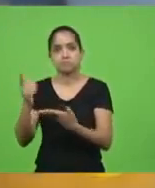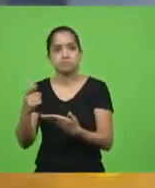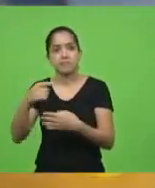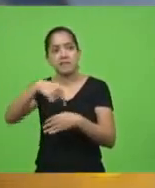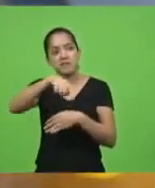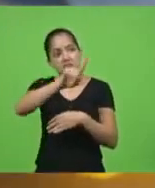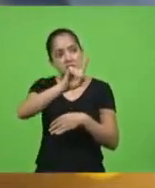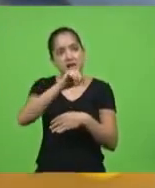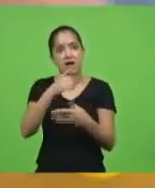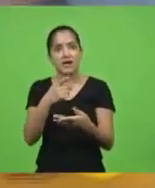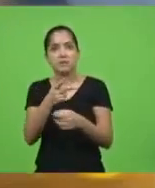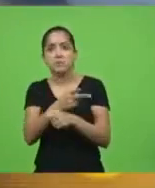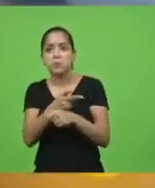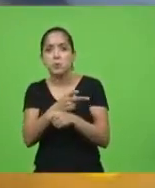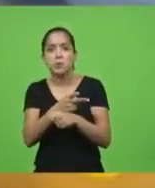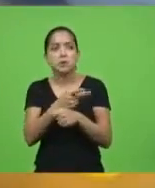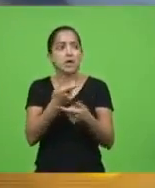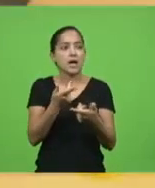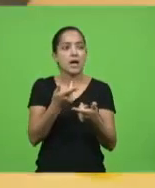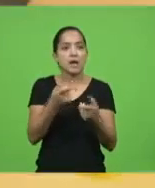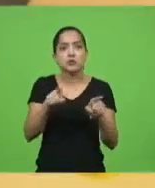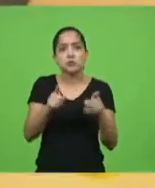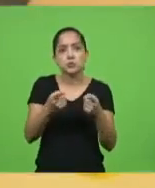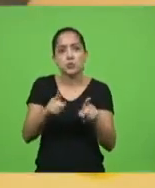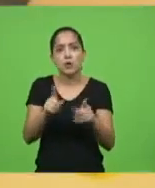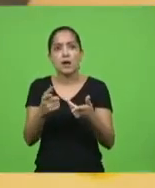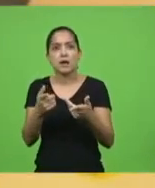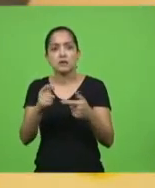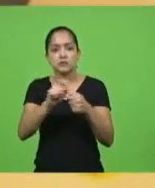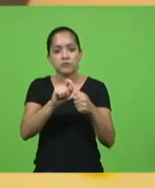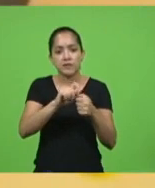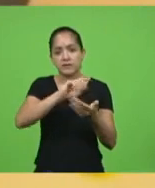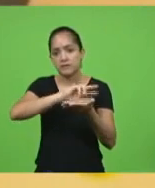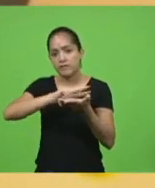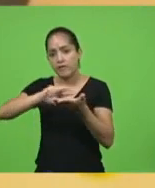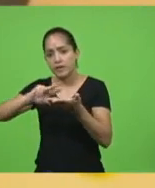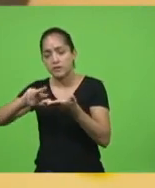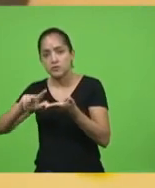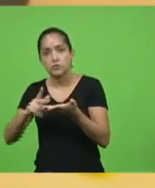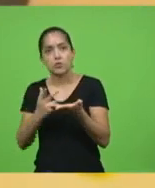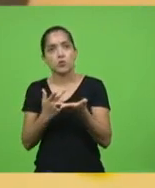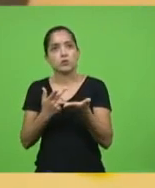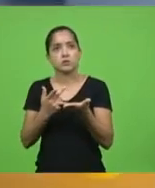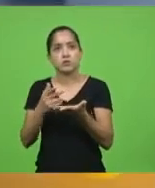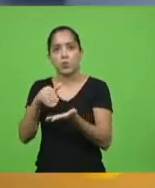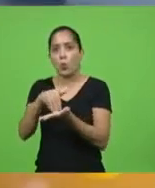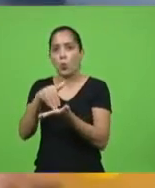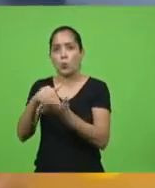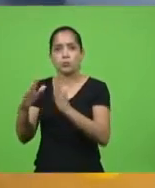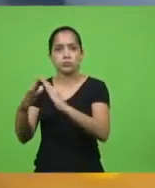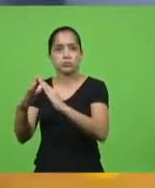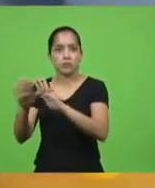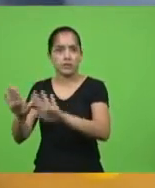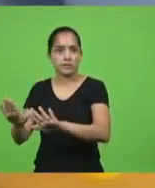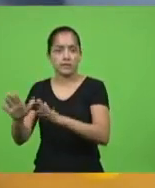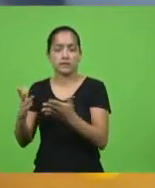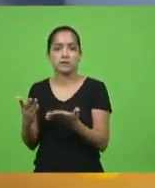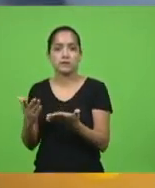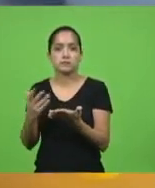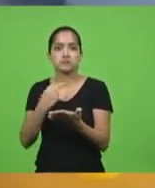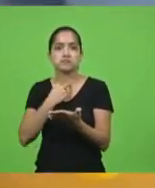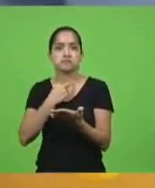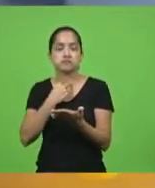achar uma chácara para ir, ele vai arrumar um churrasco para ele ir, ele vai, o único, o último lugar que vai ficar em casa. Então, eu posso fazer isso.